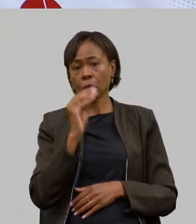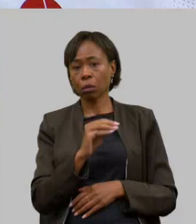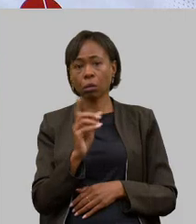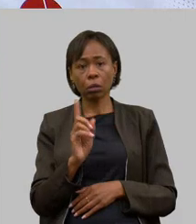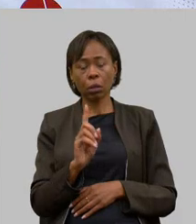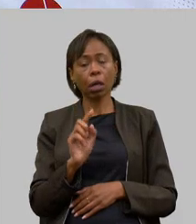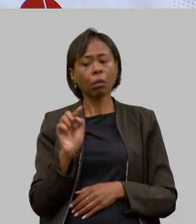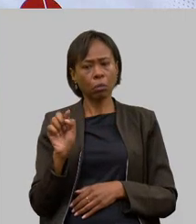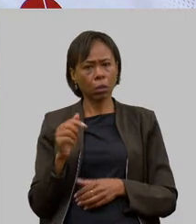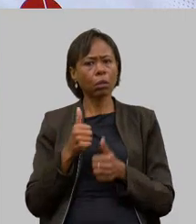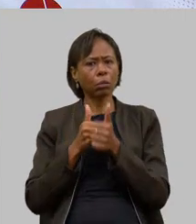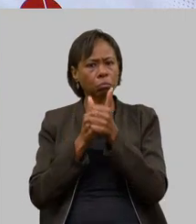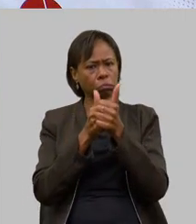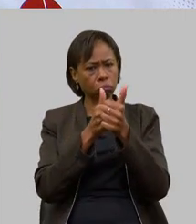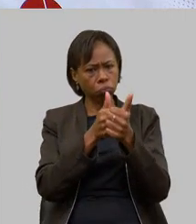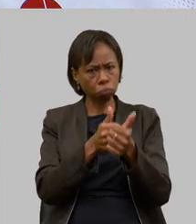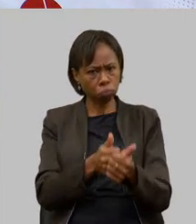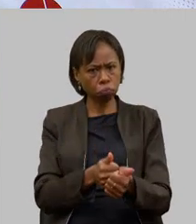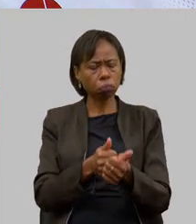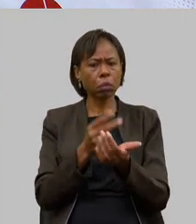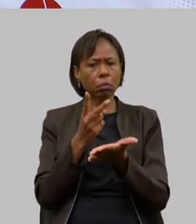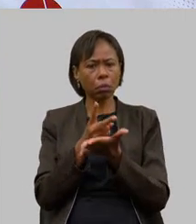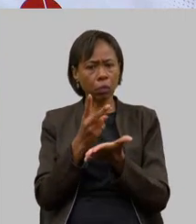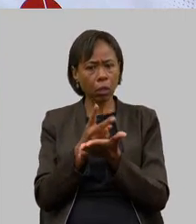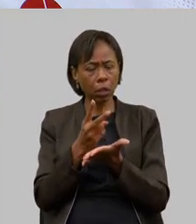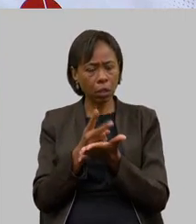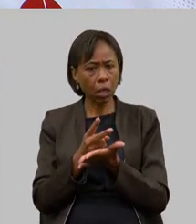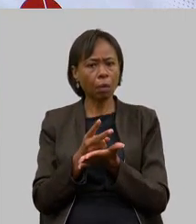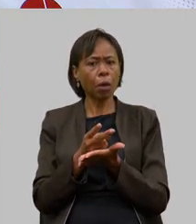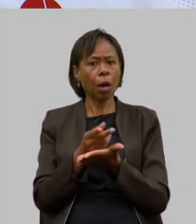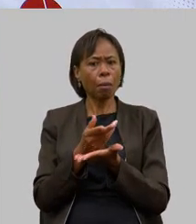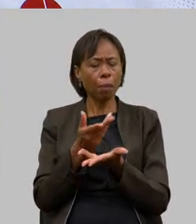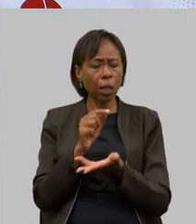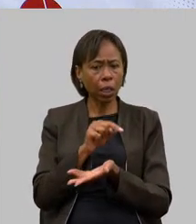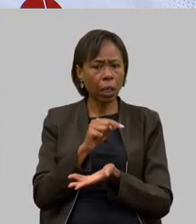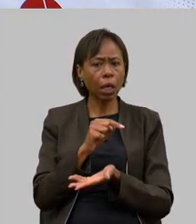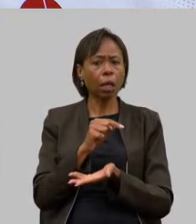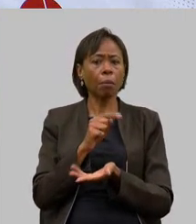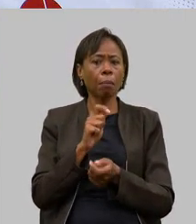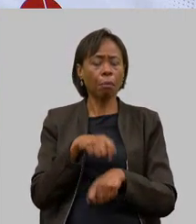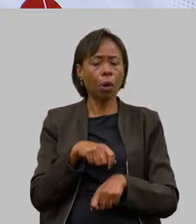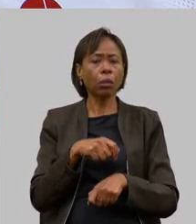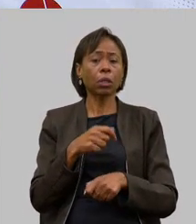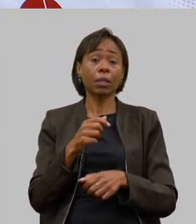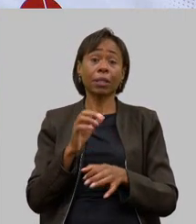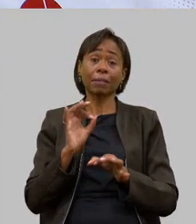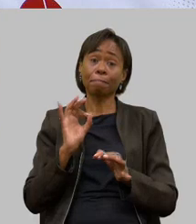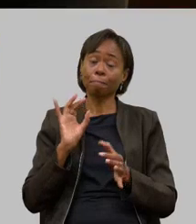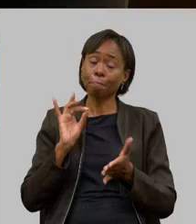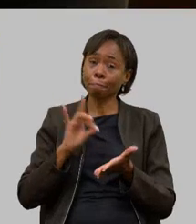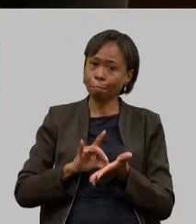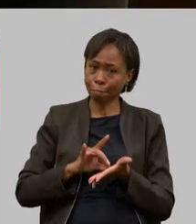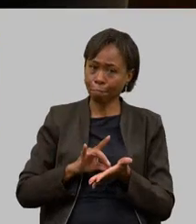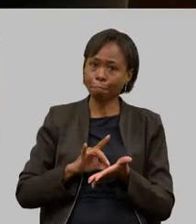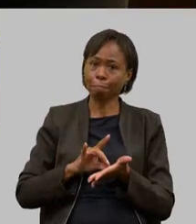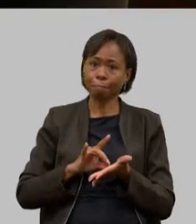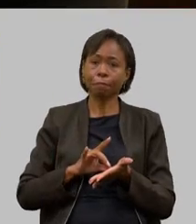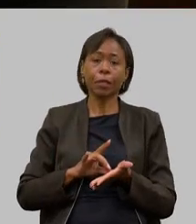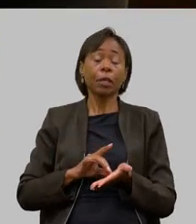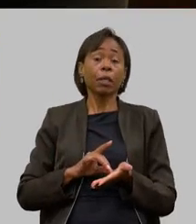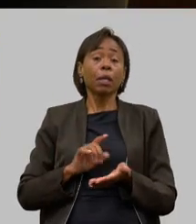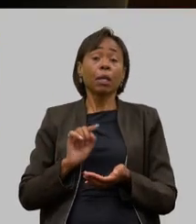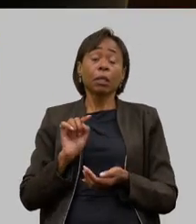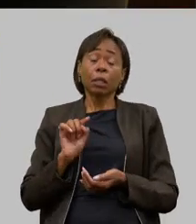acompanhamento para que a questão possa rodar e possa se tornar realidade e aqui que está a